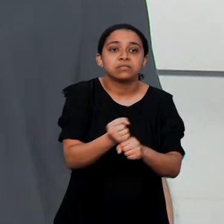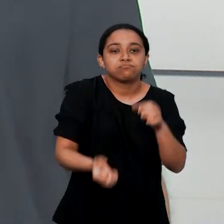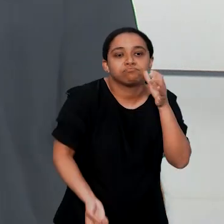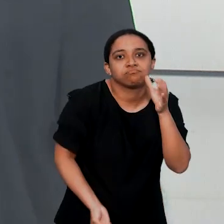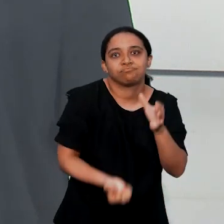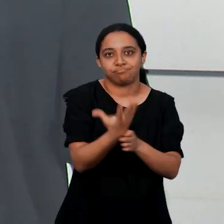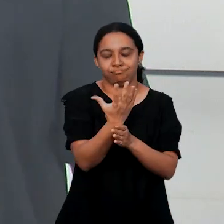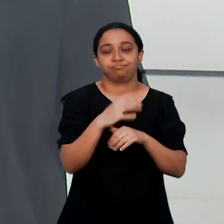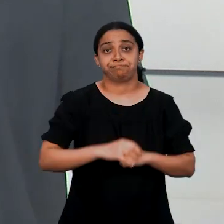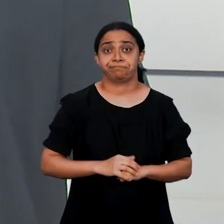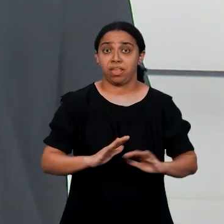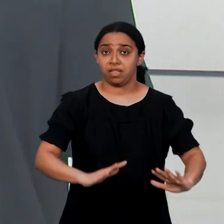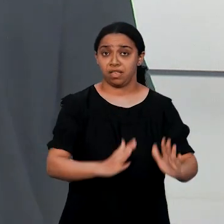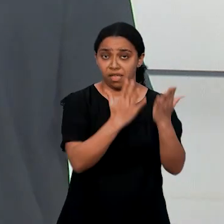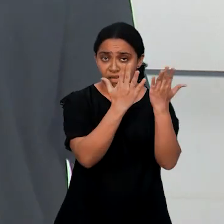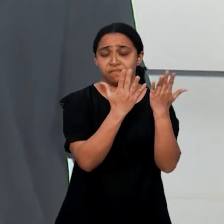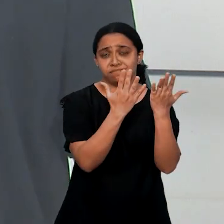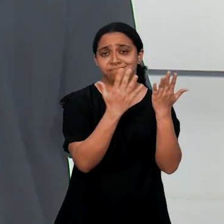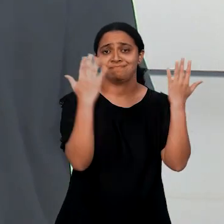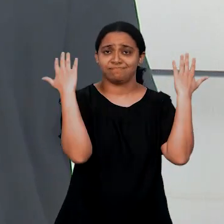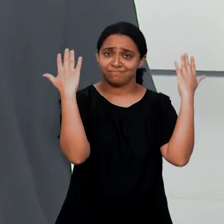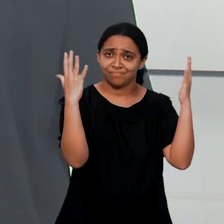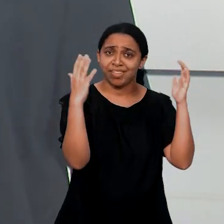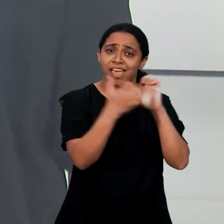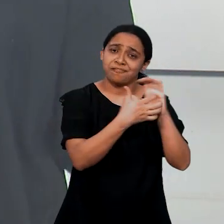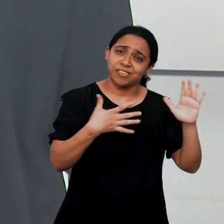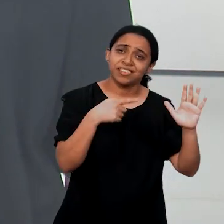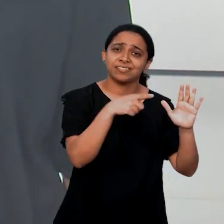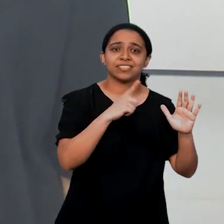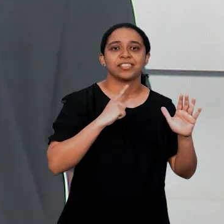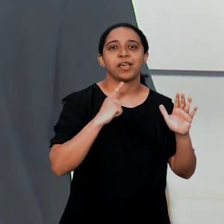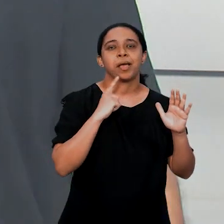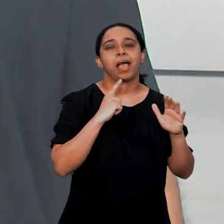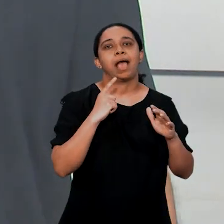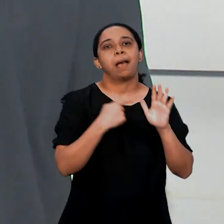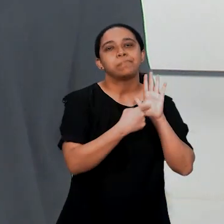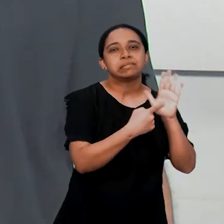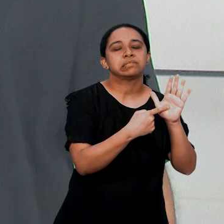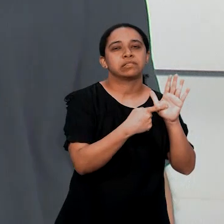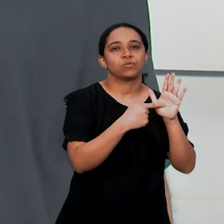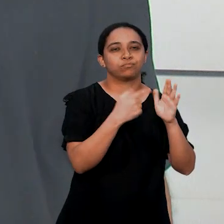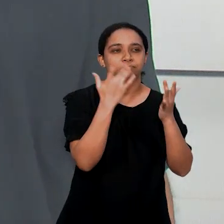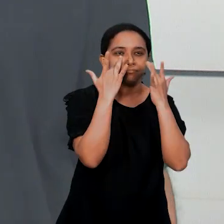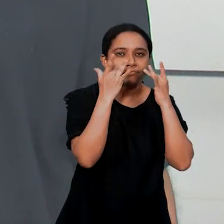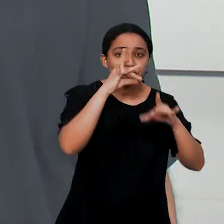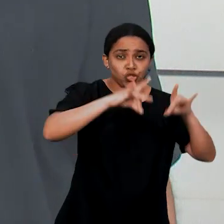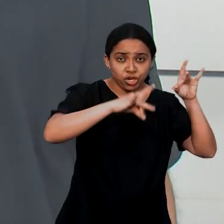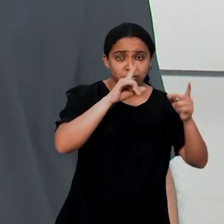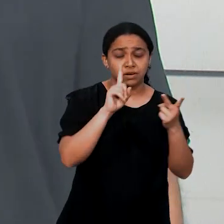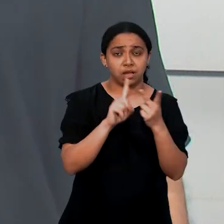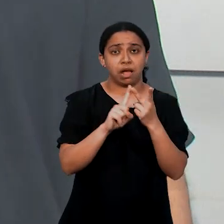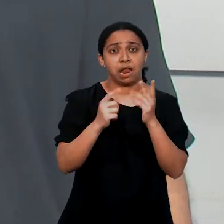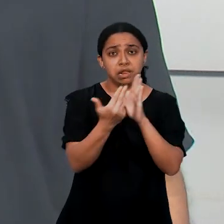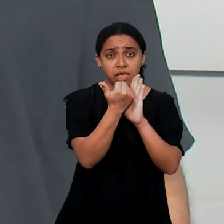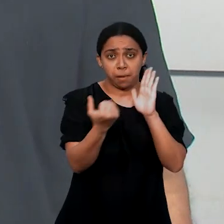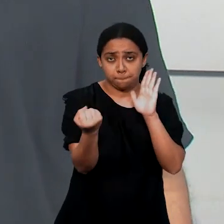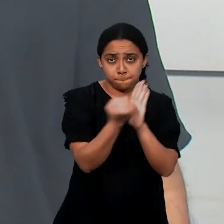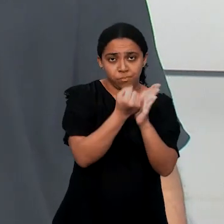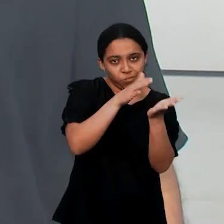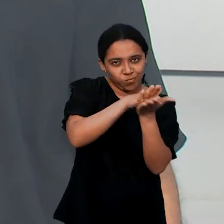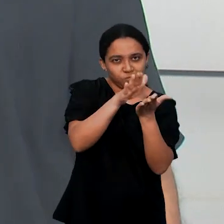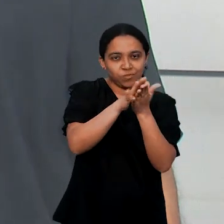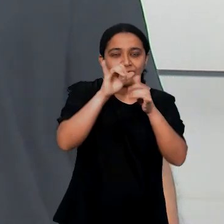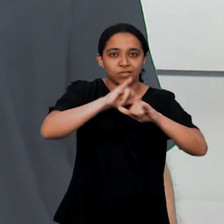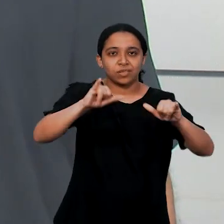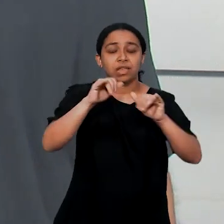anos da sua instalação. A solenidade de celebração contou com apresentação teatral, lançamento de